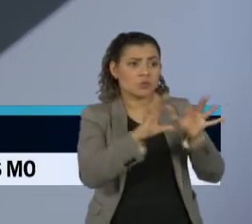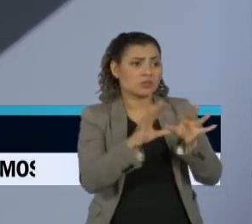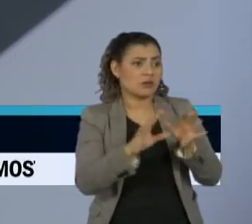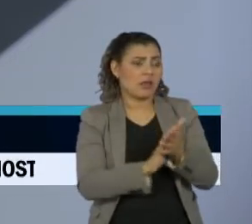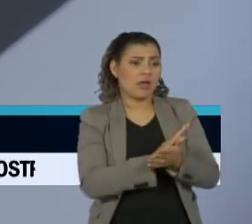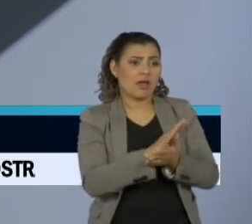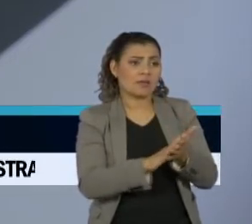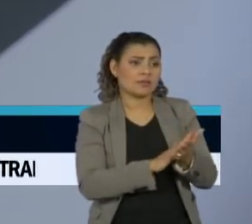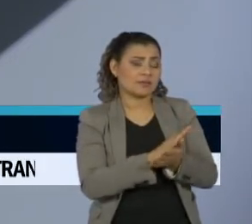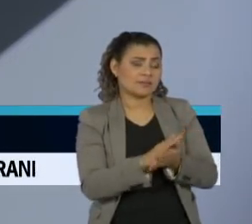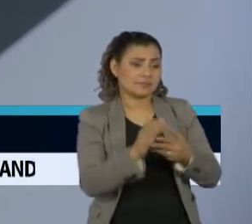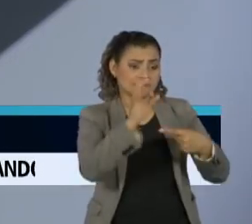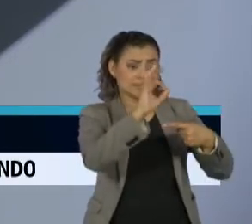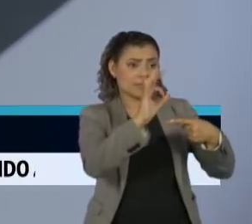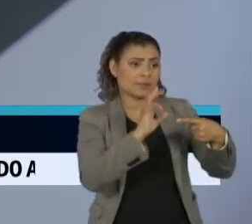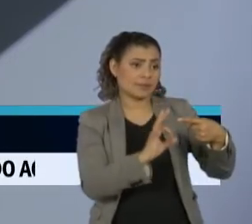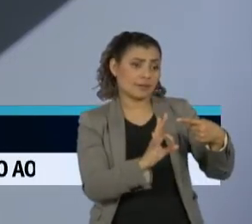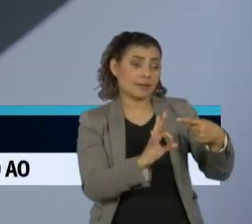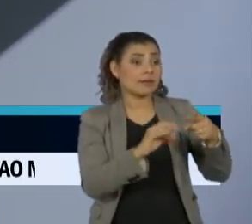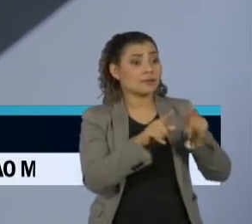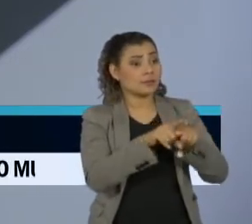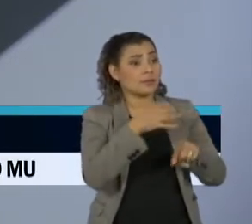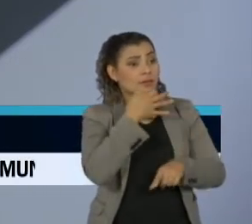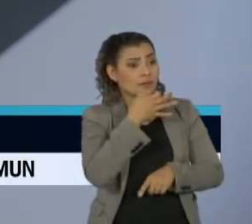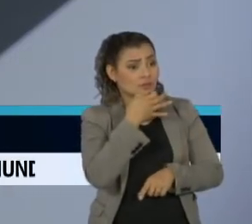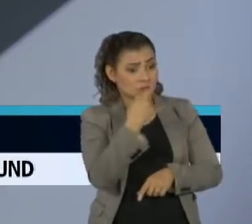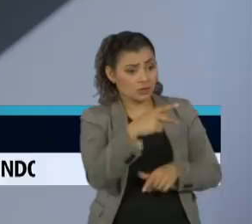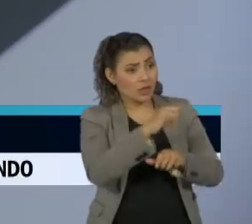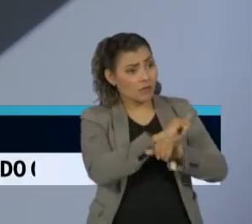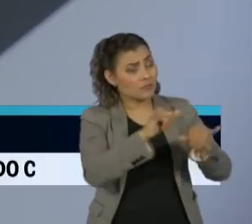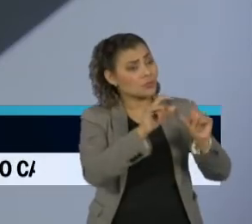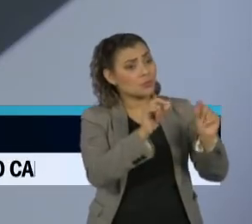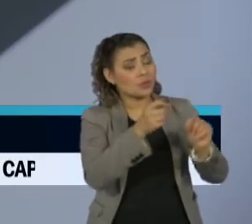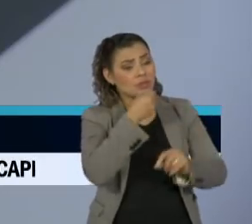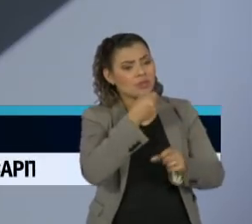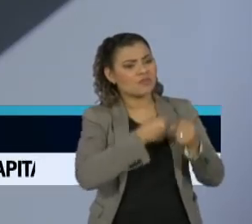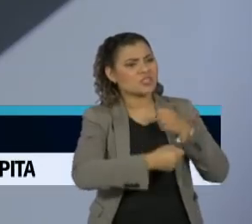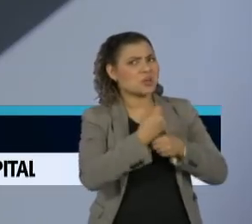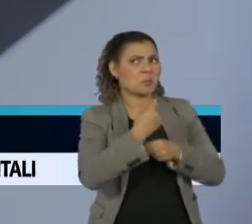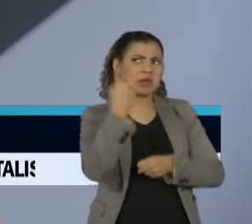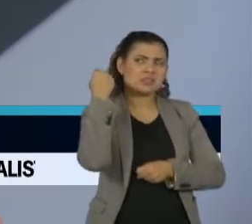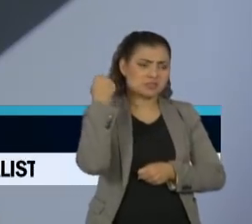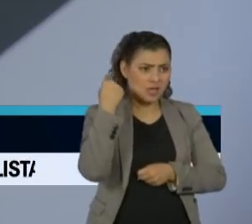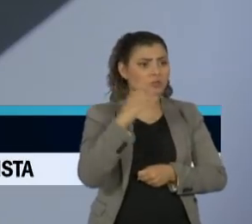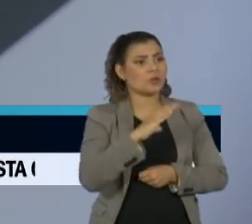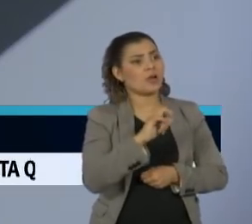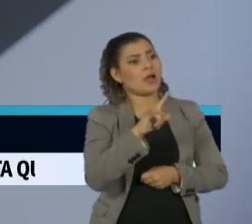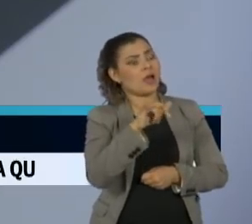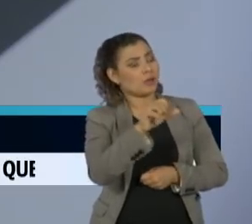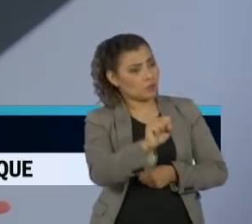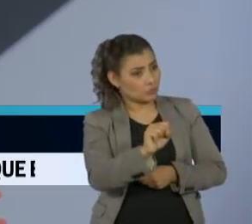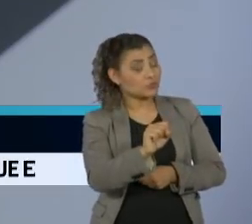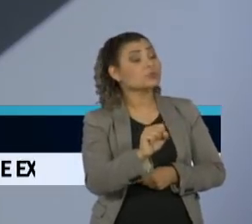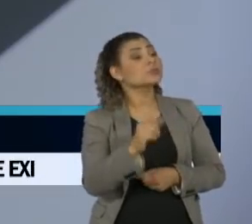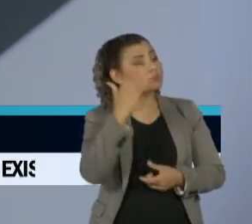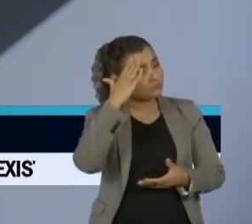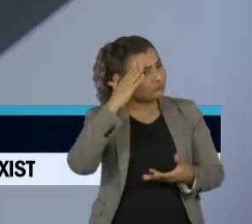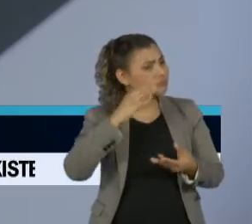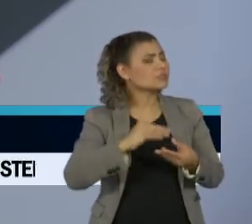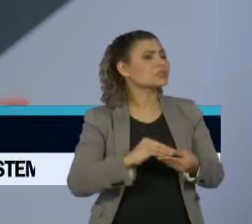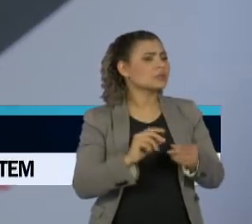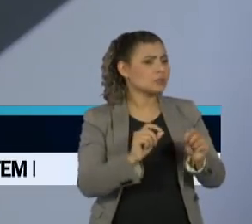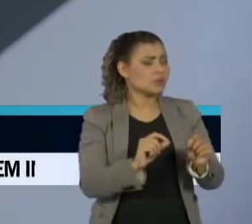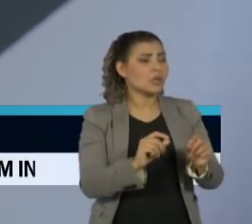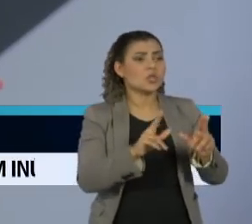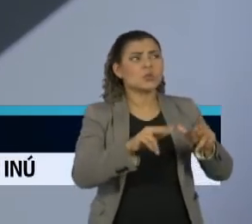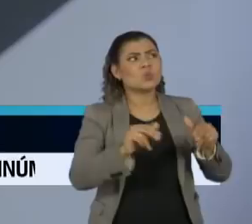transferido ainda para a Cinemateca. A própria Regina Duarte, numa entrevista no ano passado para o Carlos Vereza, disse que entendia muito pouco, nunca tinha